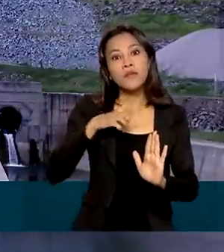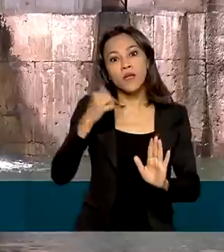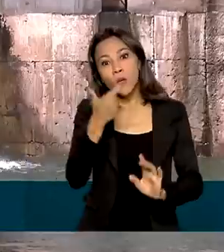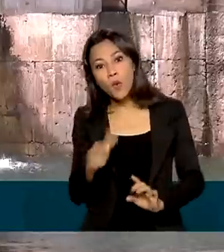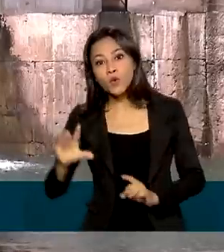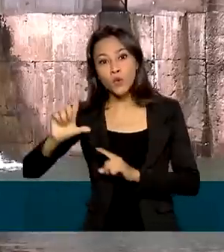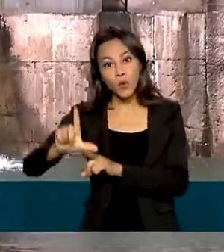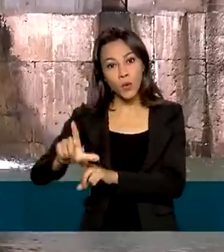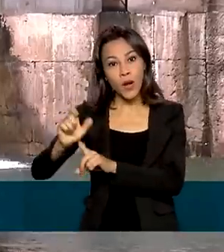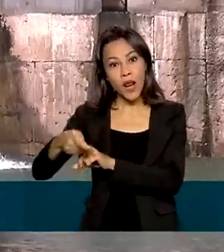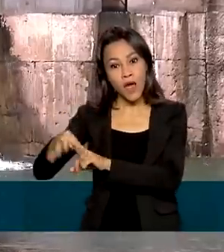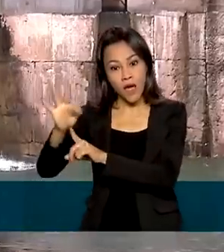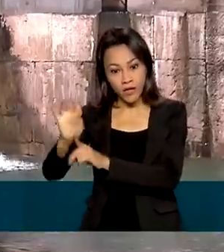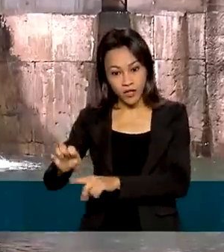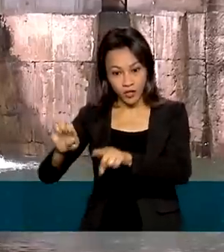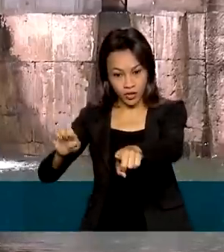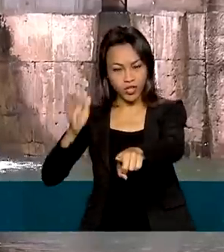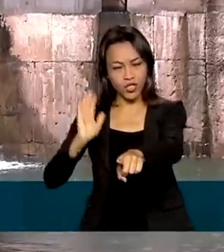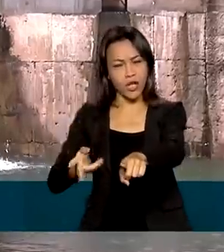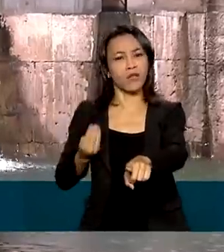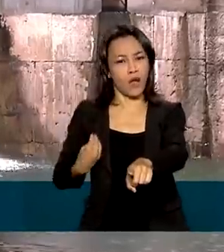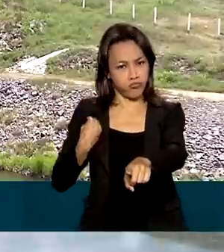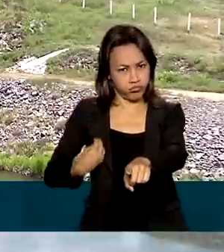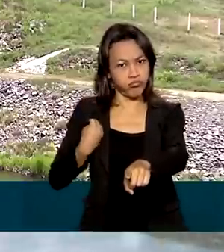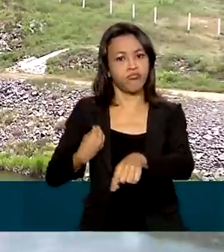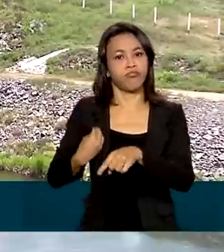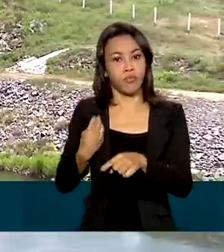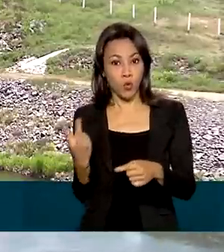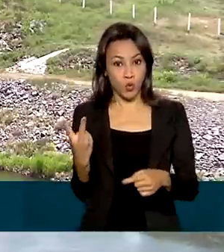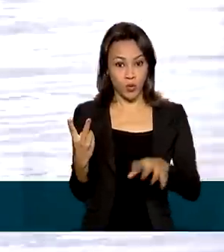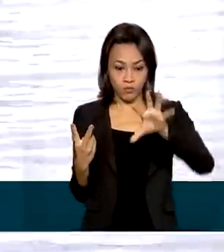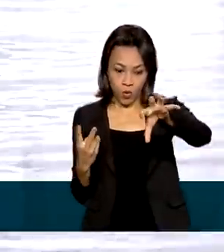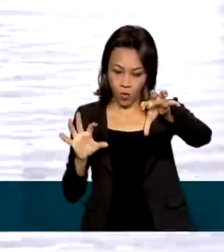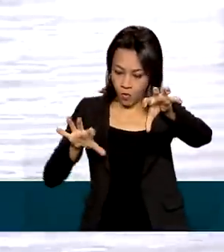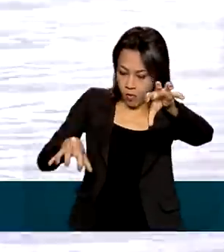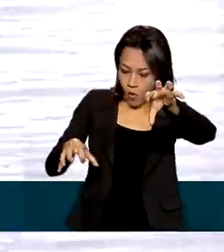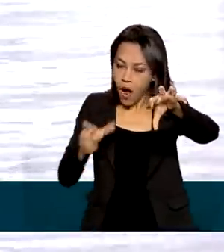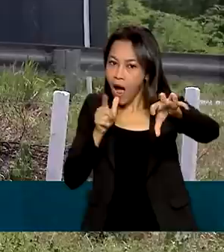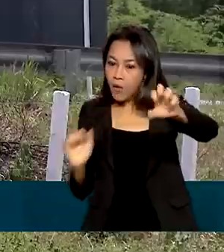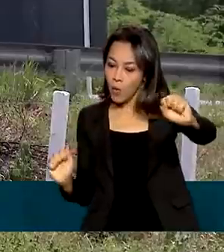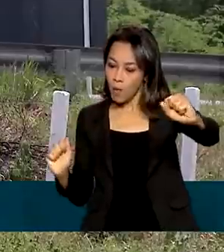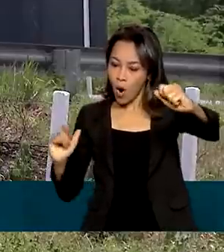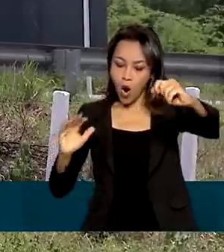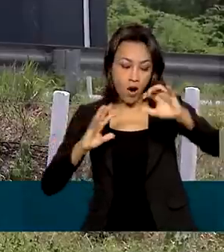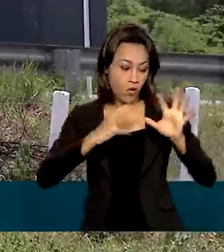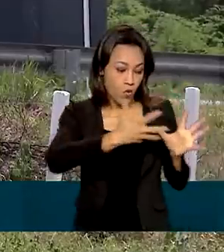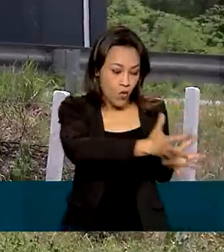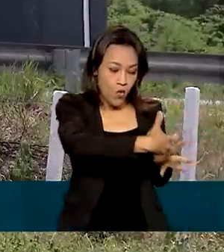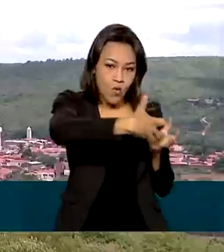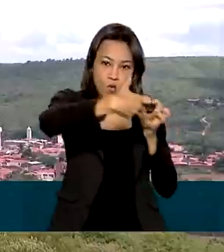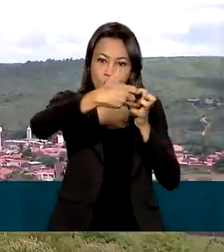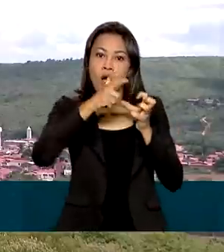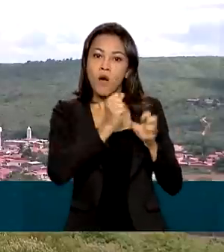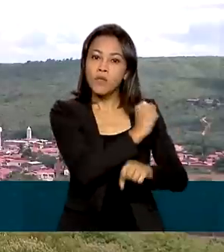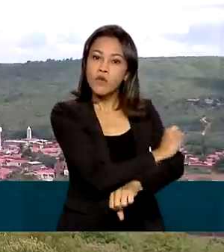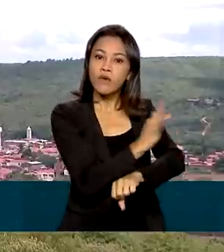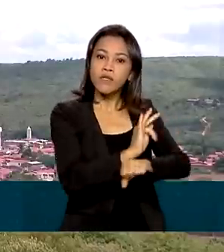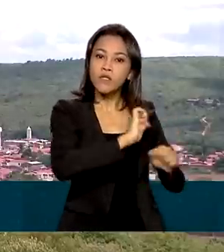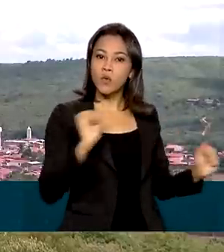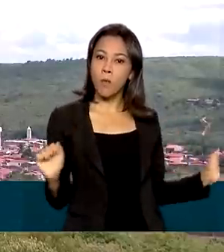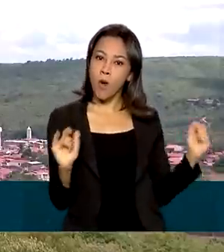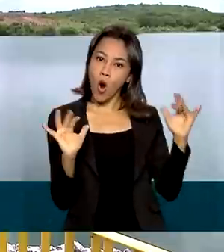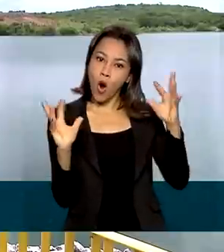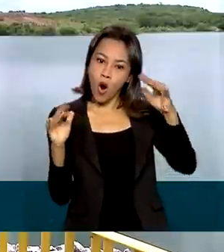leste, em operação desde 2017. Os dois eixos captam a água do Rio São Francisco, no interior de